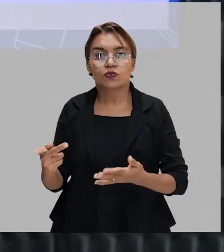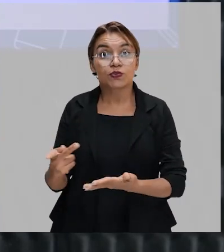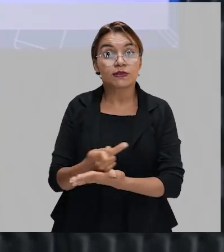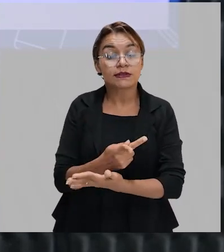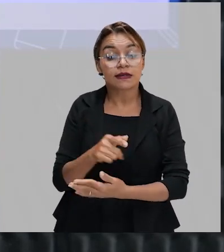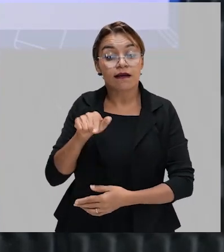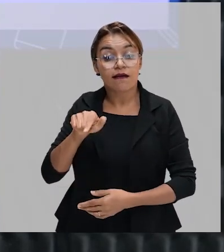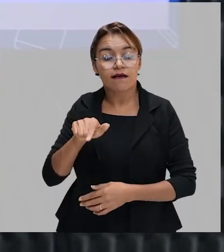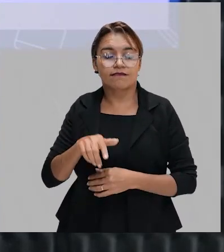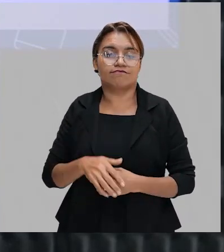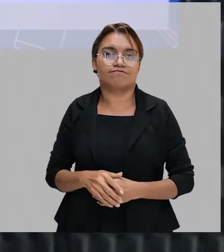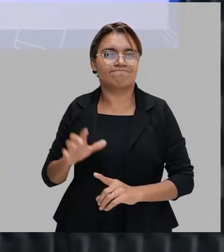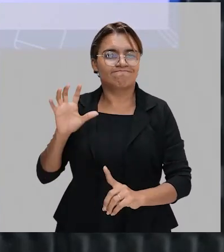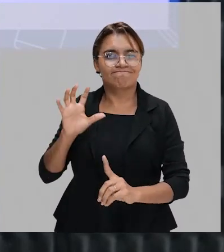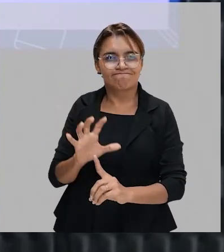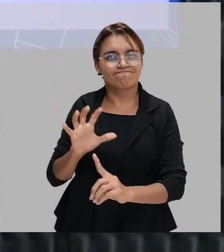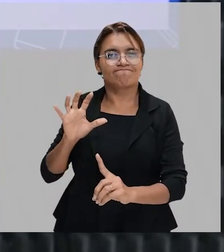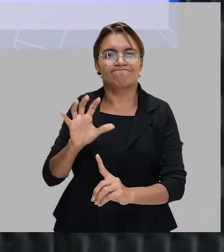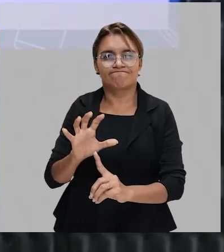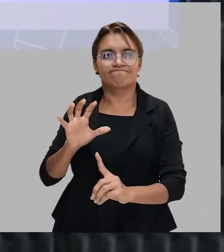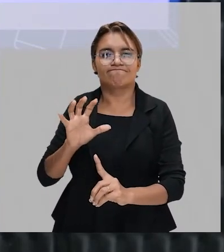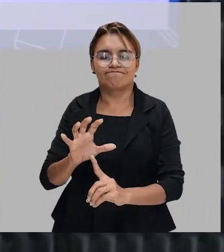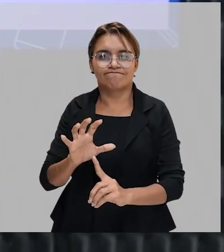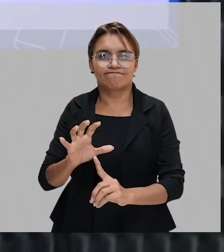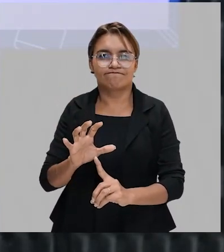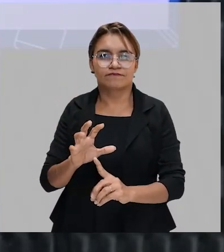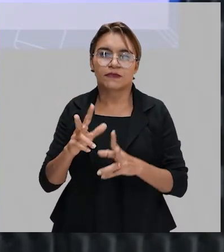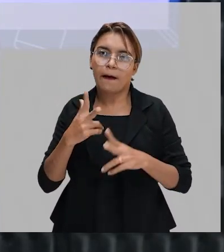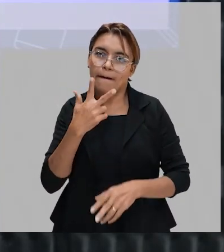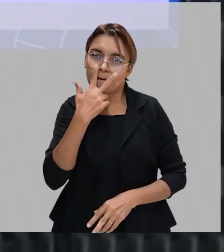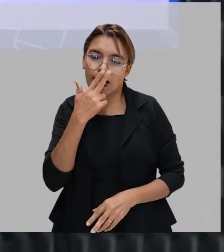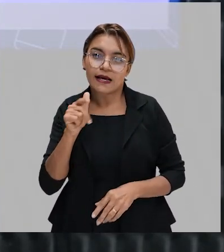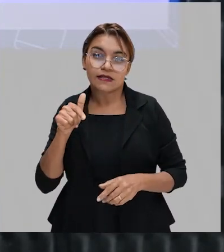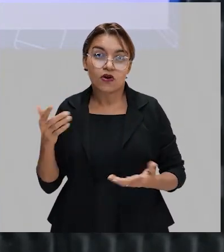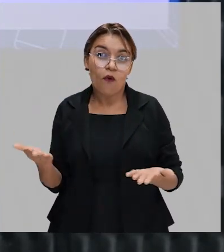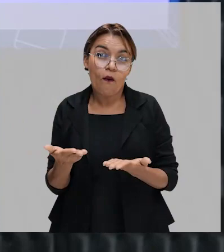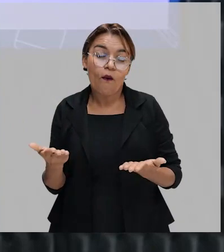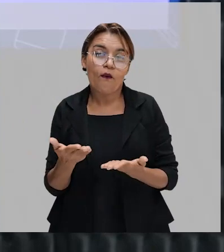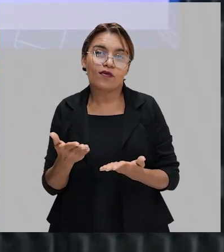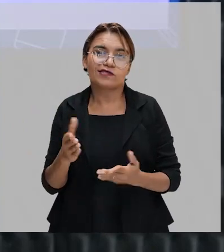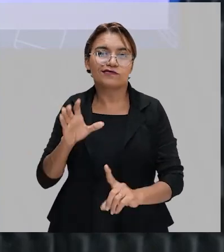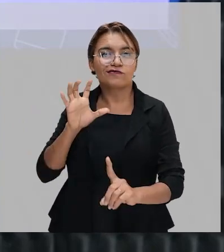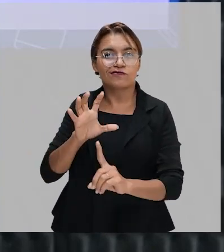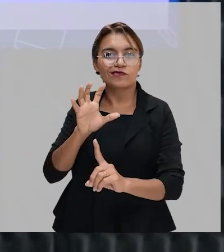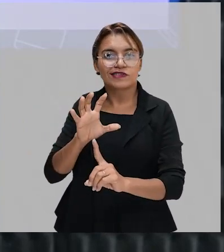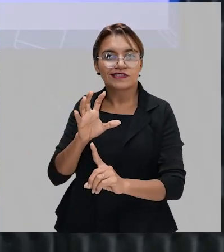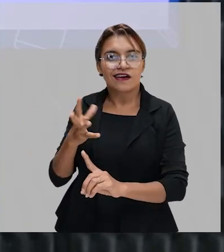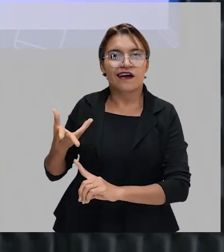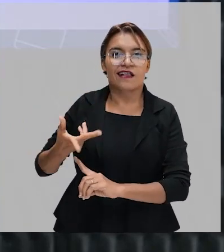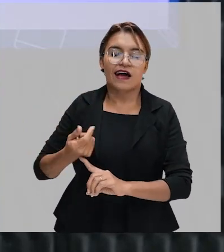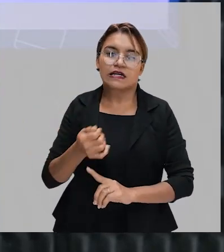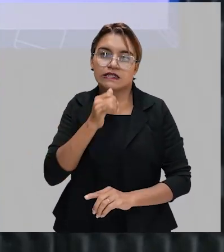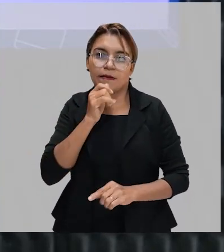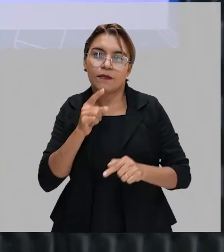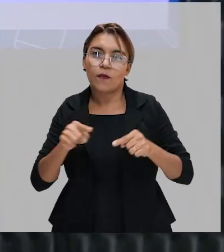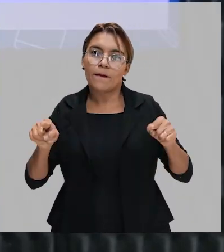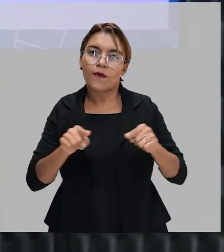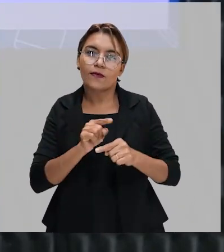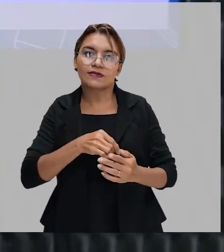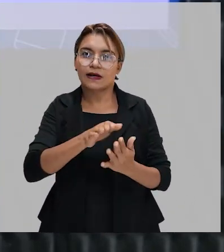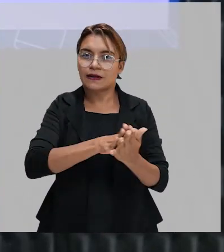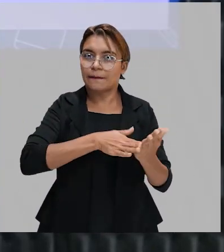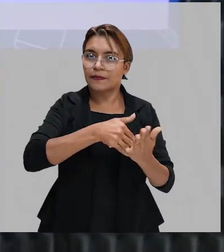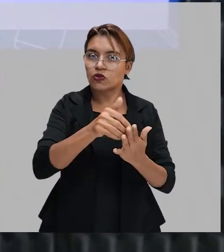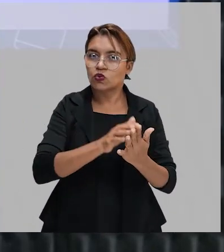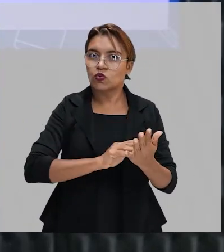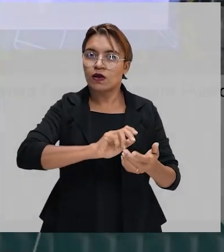influenciava, assim como hoje, influencia na arte, na música, na pintura, na escultura,